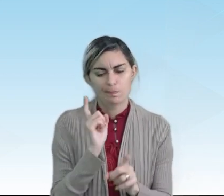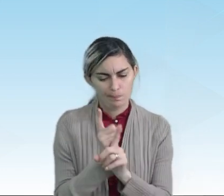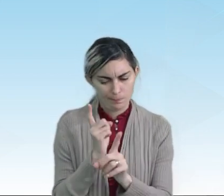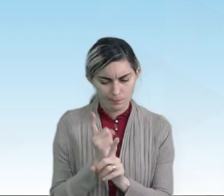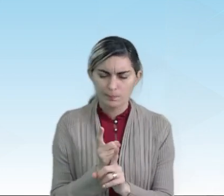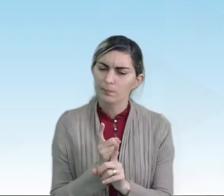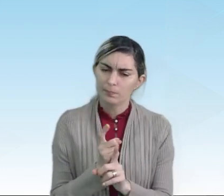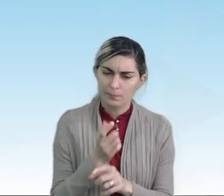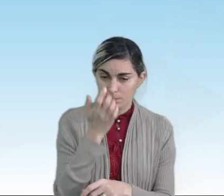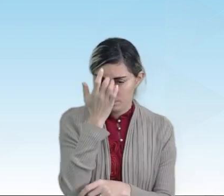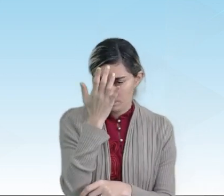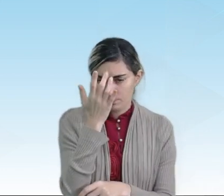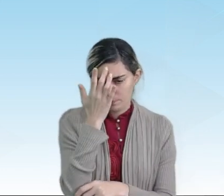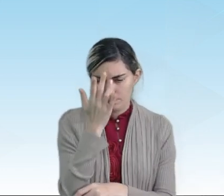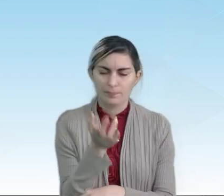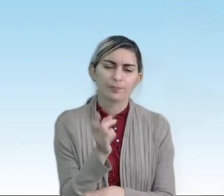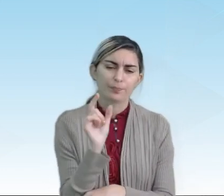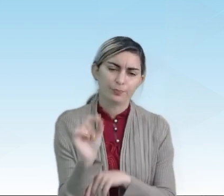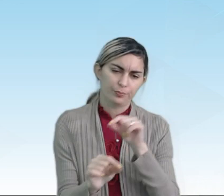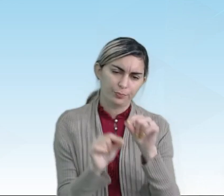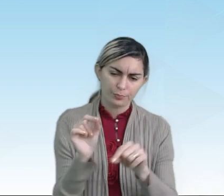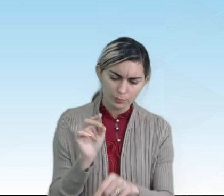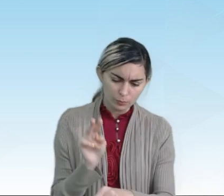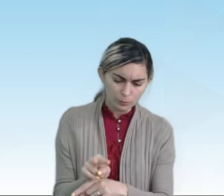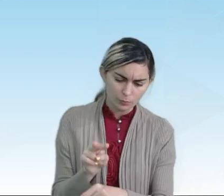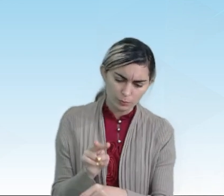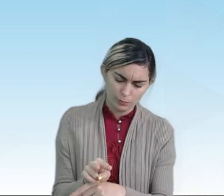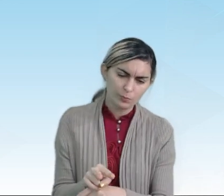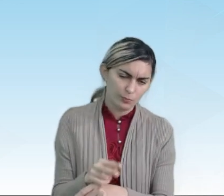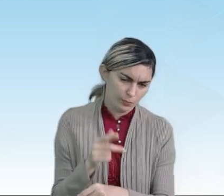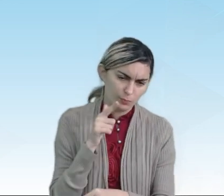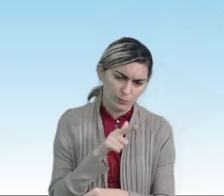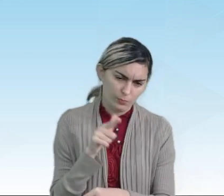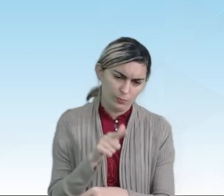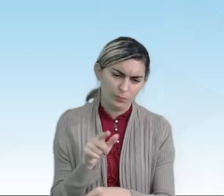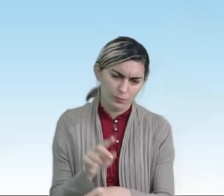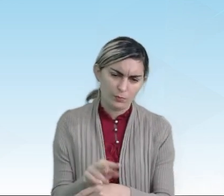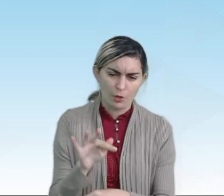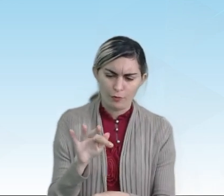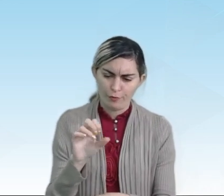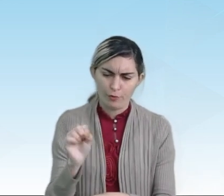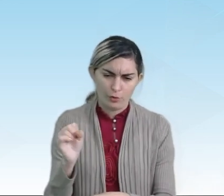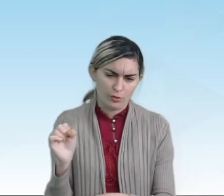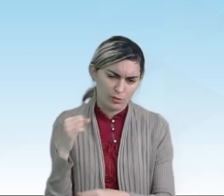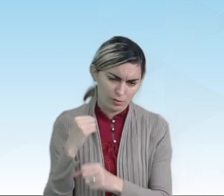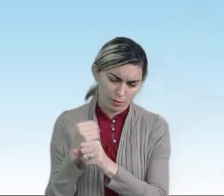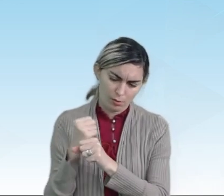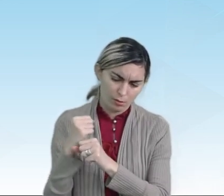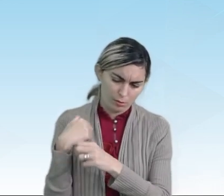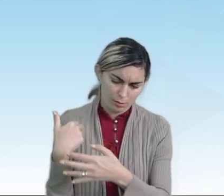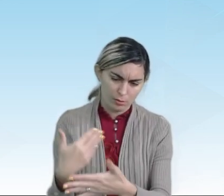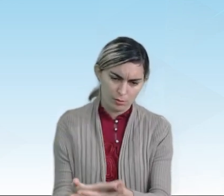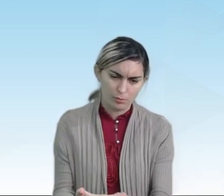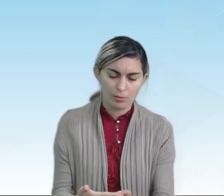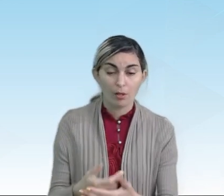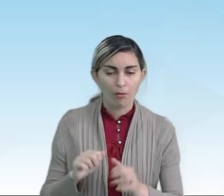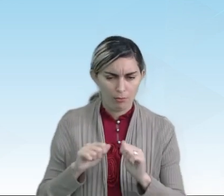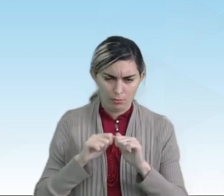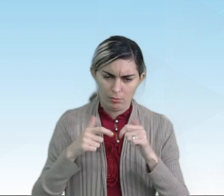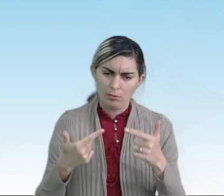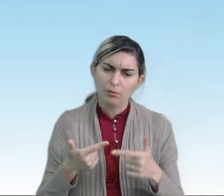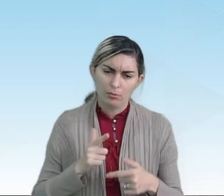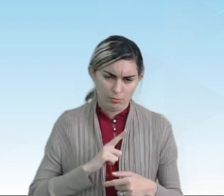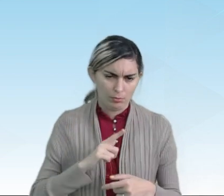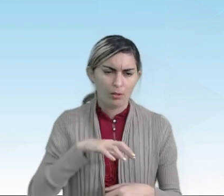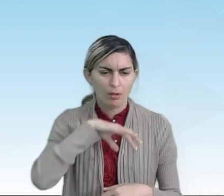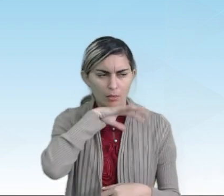mais facilidades em que se conservarem em forma de fósseis ao longo do tempo. É claro que existem